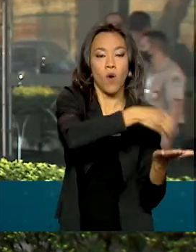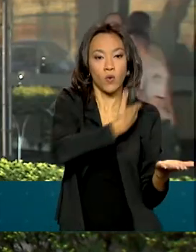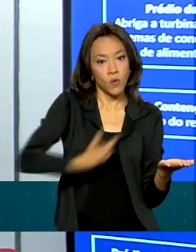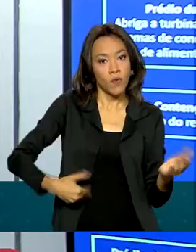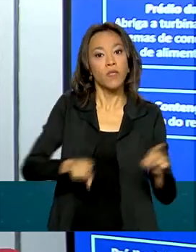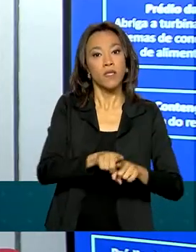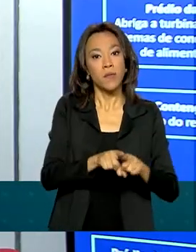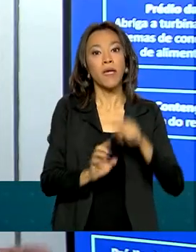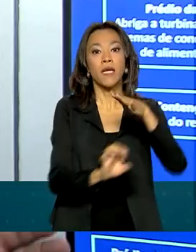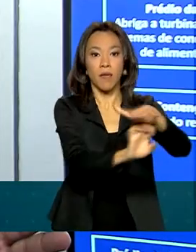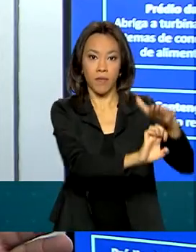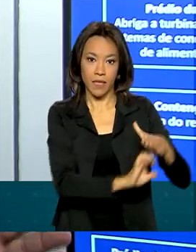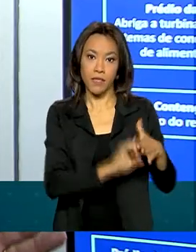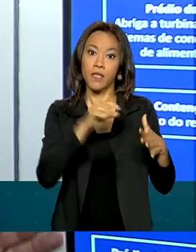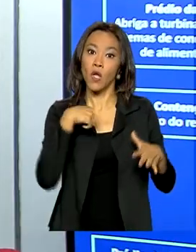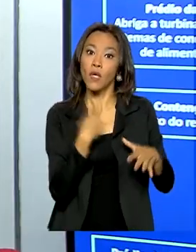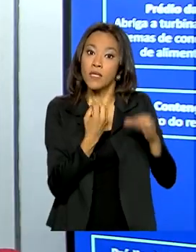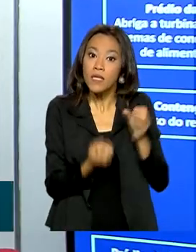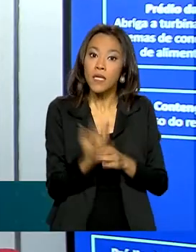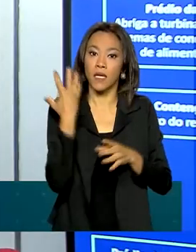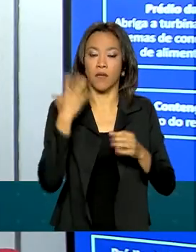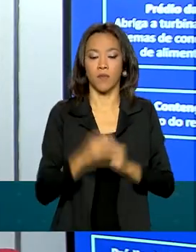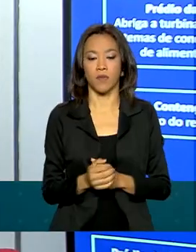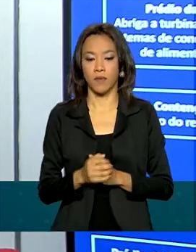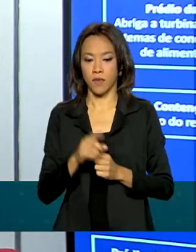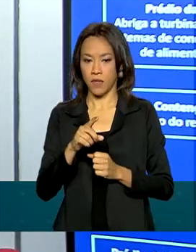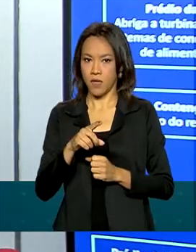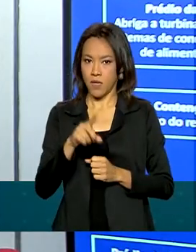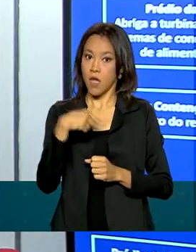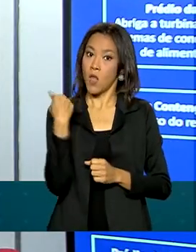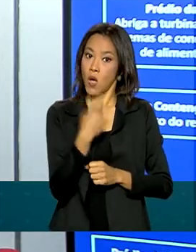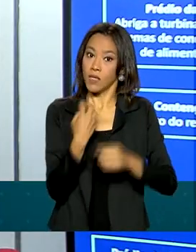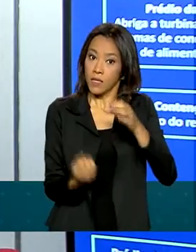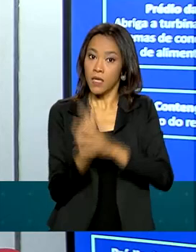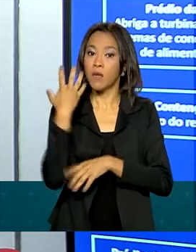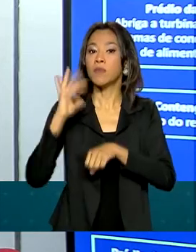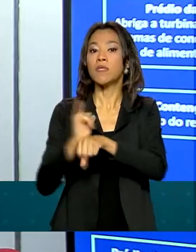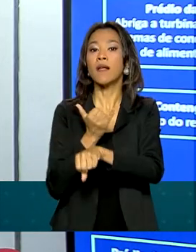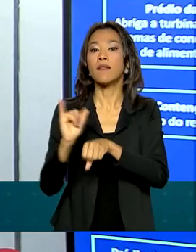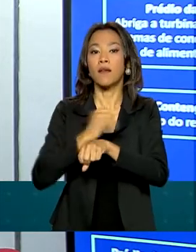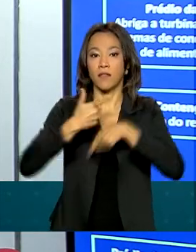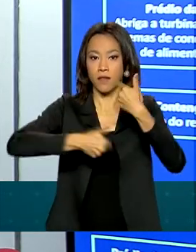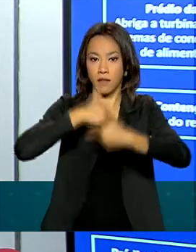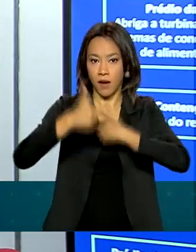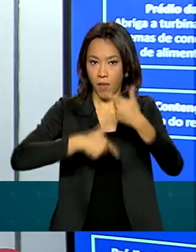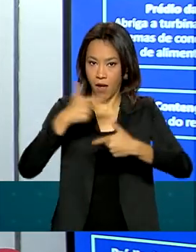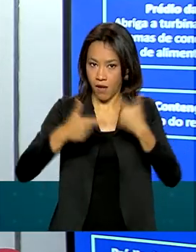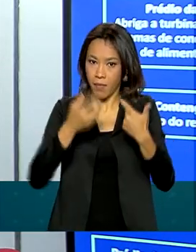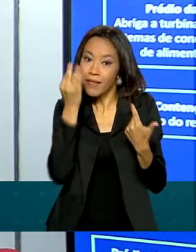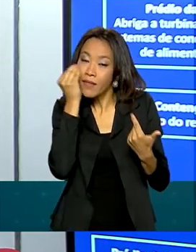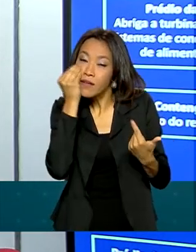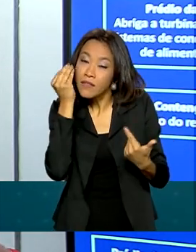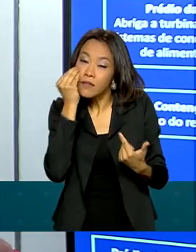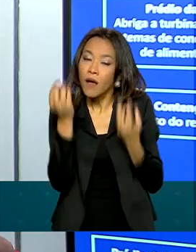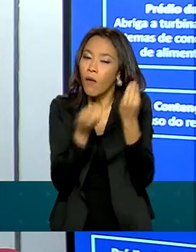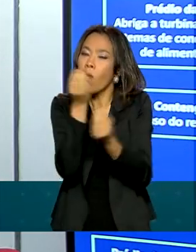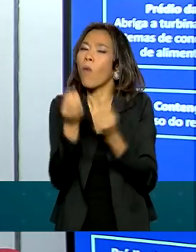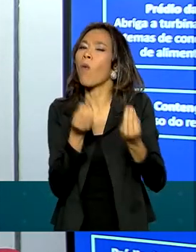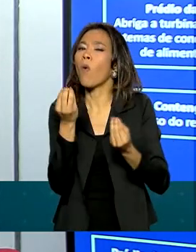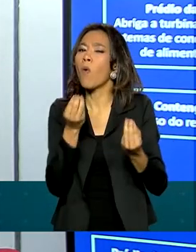empresas. Nós criamos estações de trabalho que rodam esse simulador e